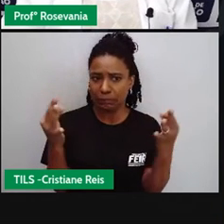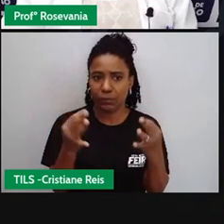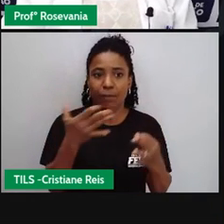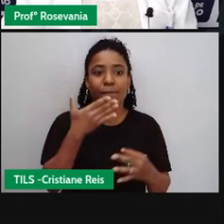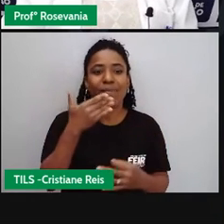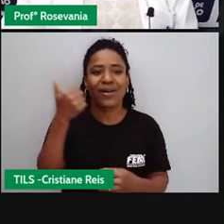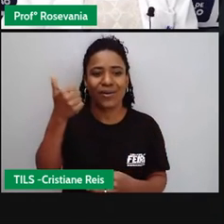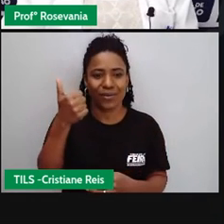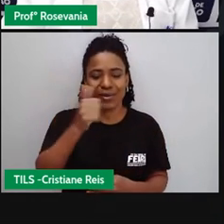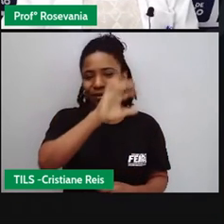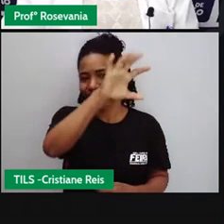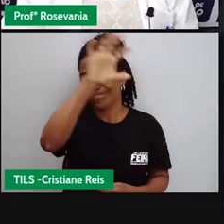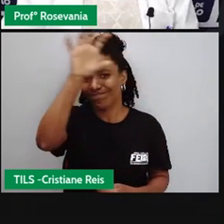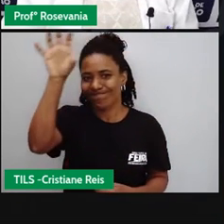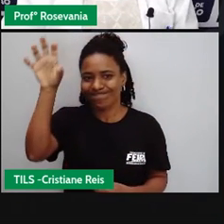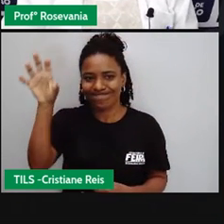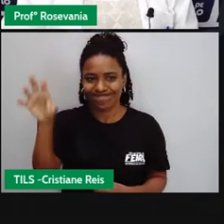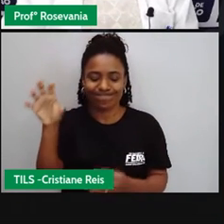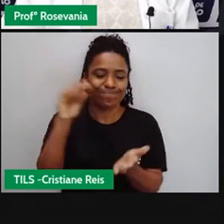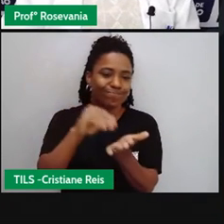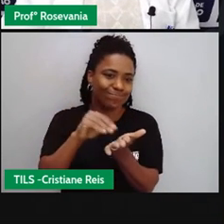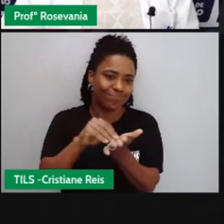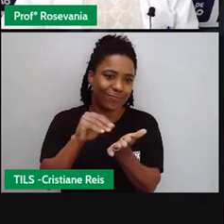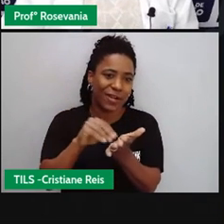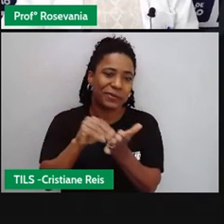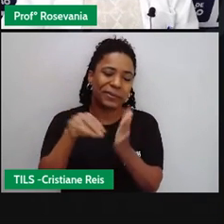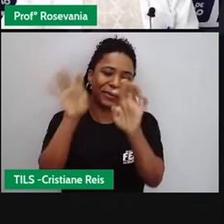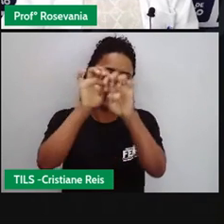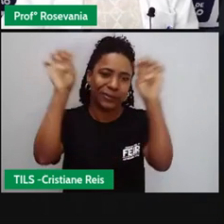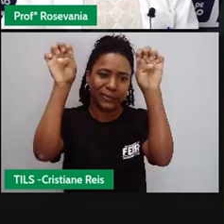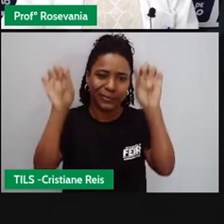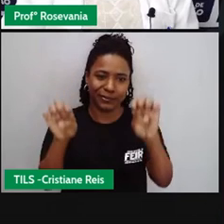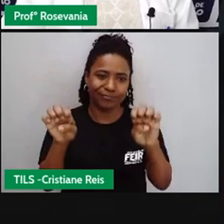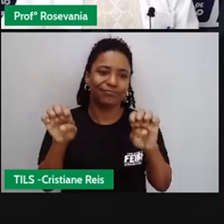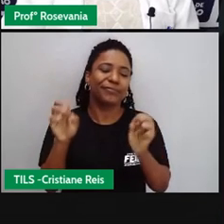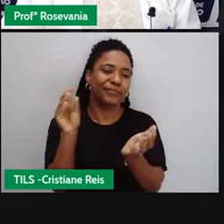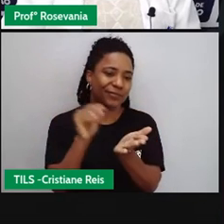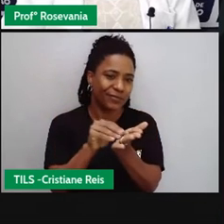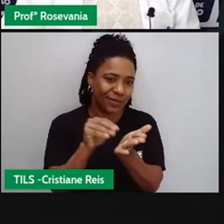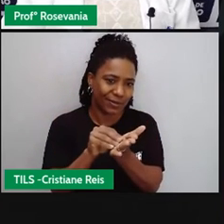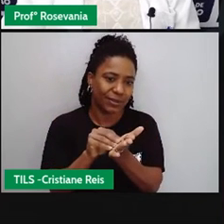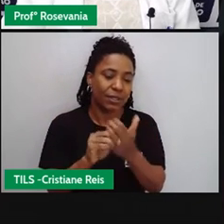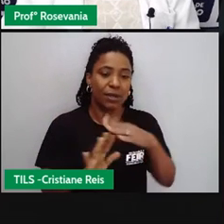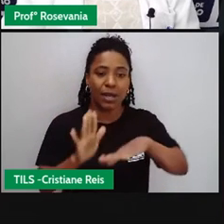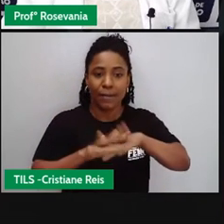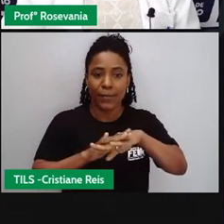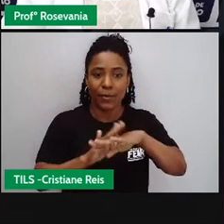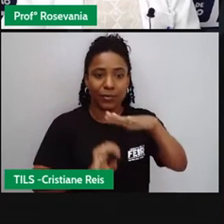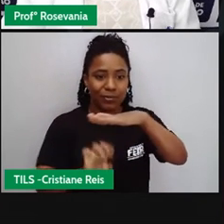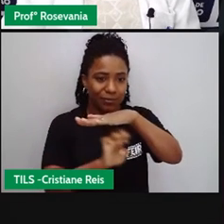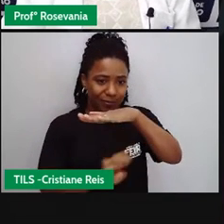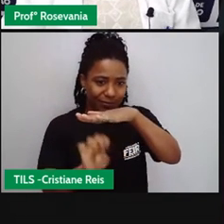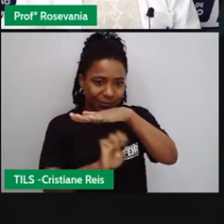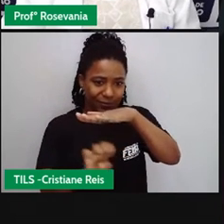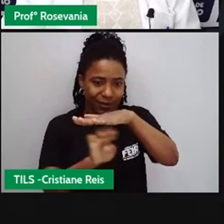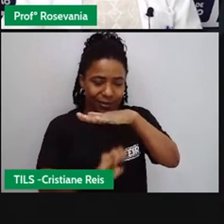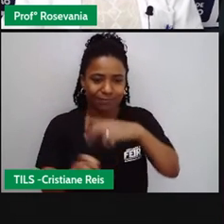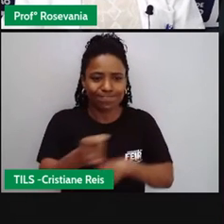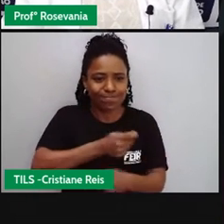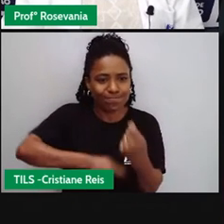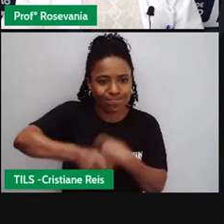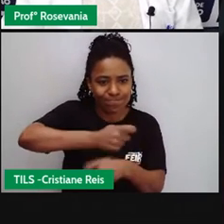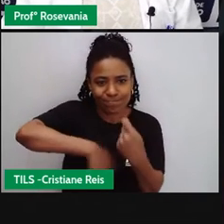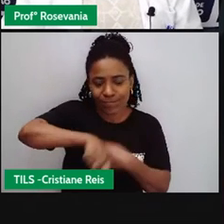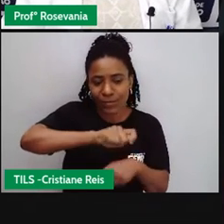carecem um pouco dessa infraestrutura que, às vezes, fica tudo voltado, né, as empresas que mexem com esse ramo da economia